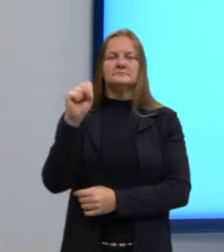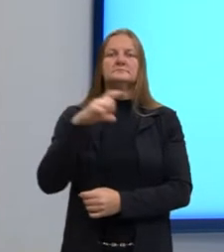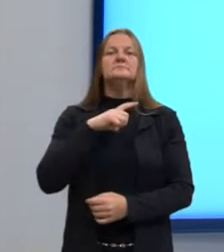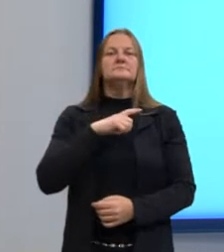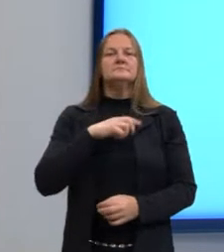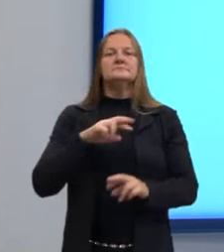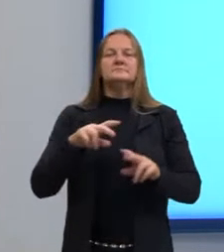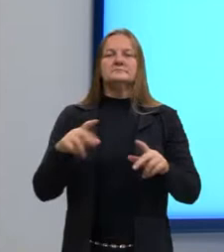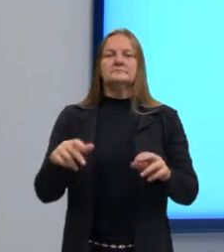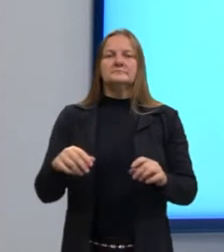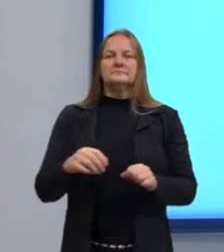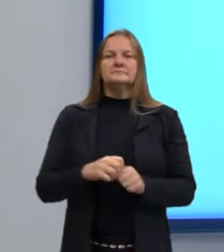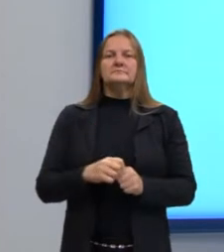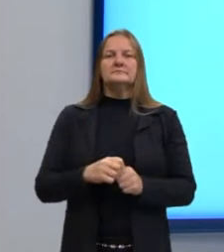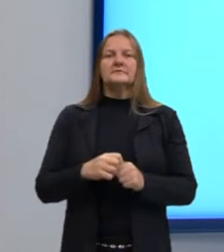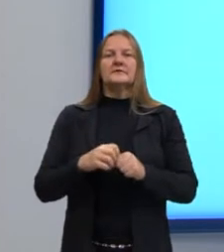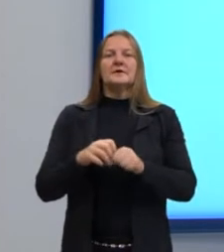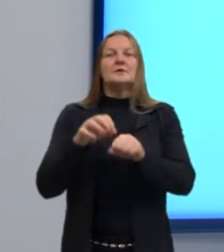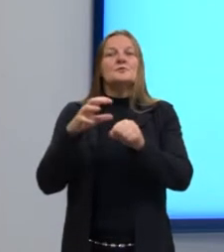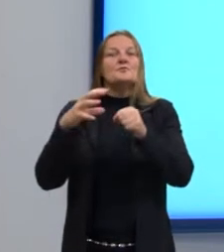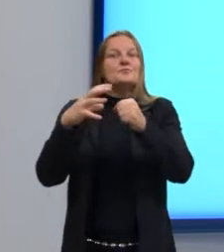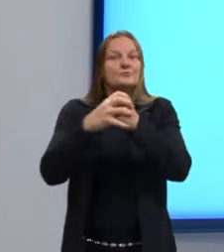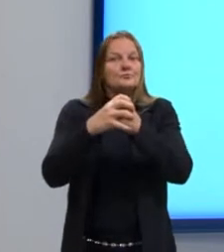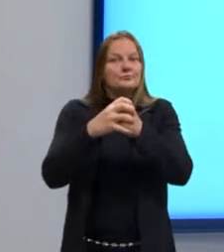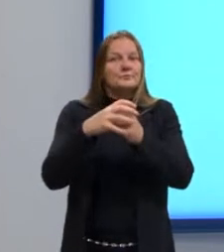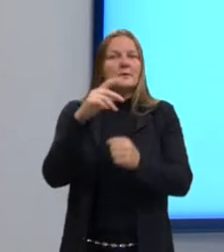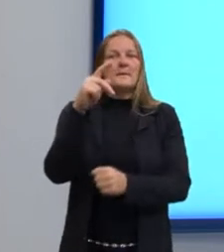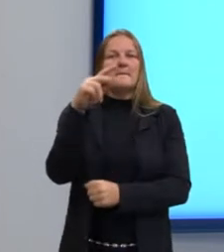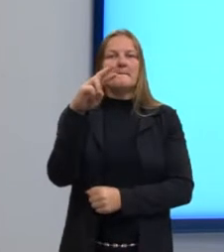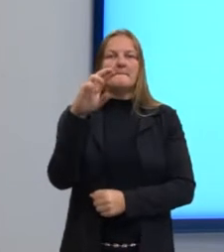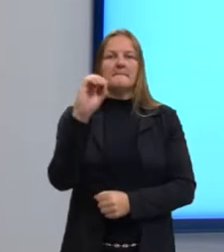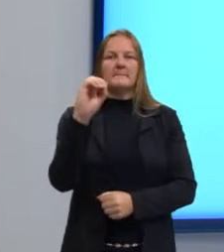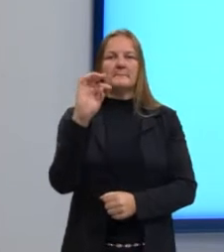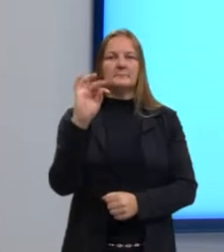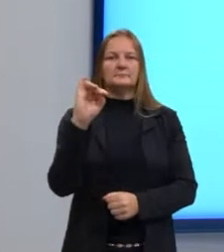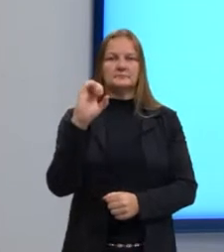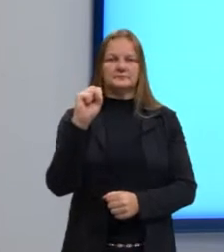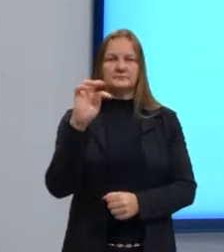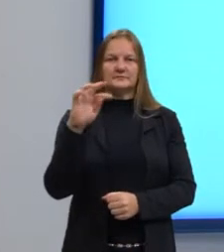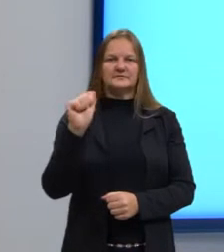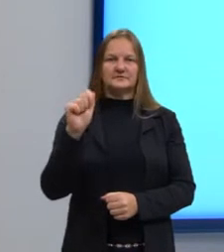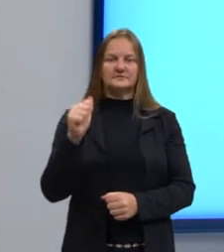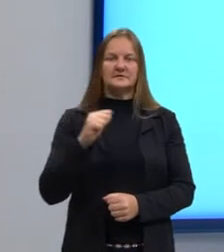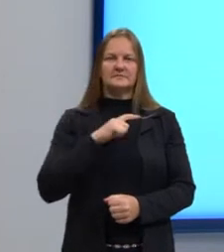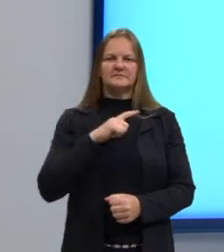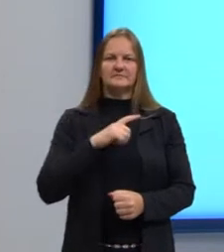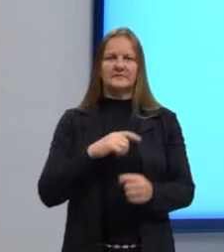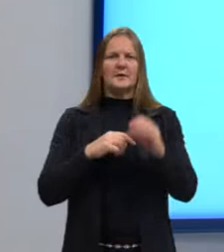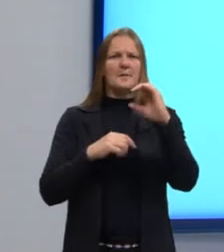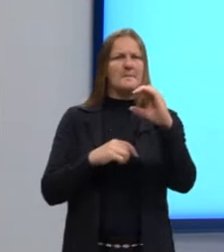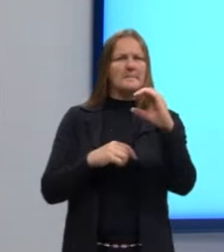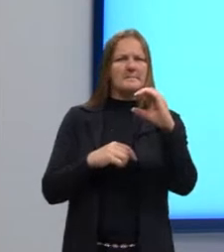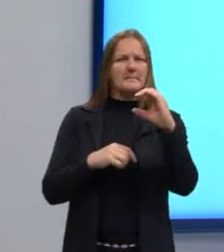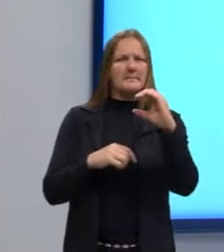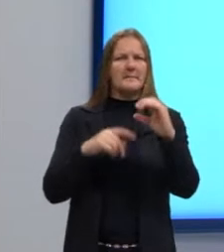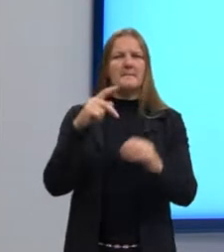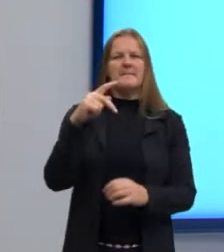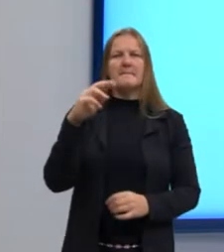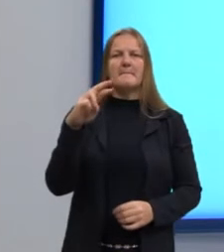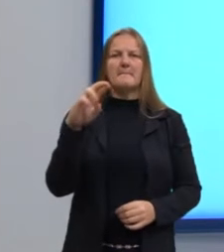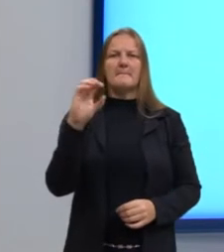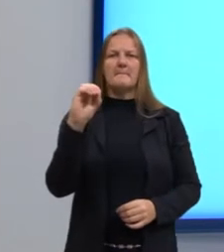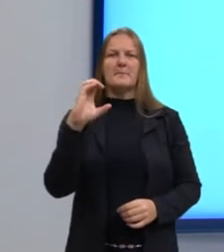o reino Protoctista. Professora, mas tu falou reino Protoctista. Está errado isso aí.